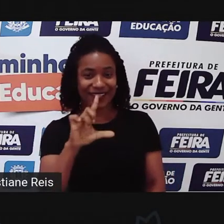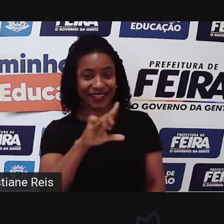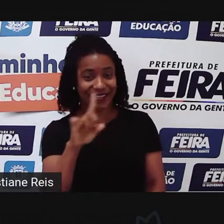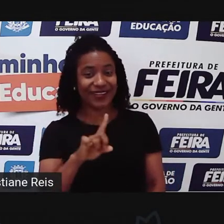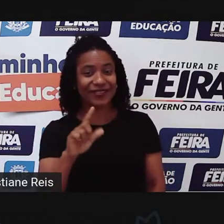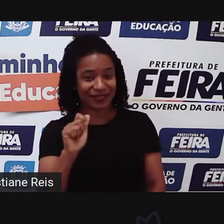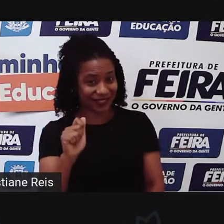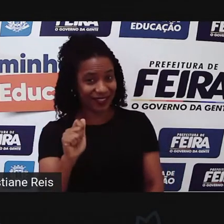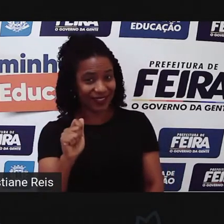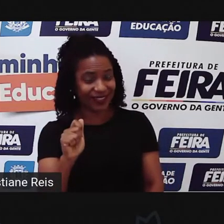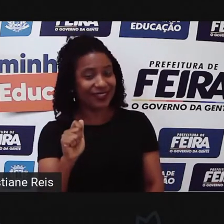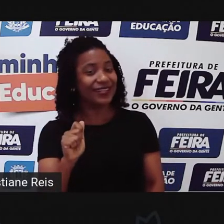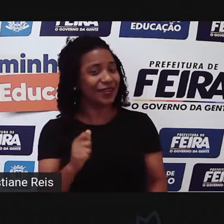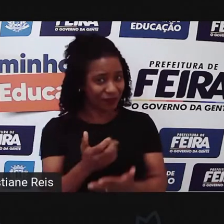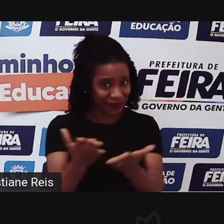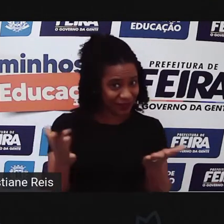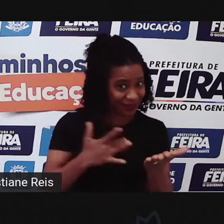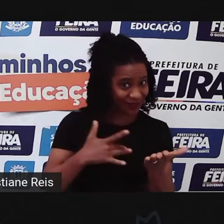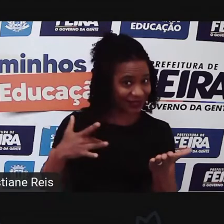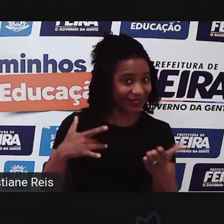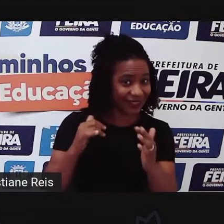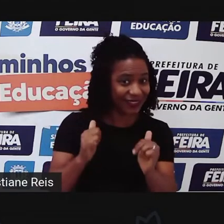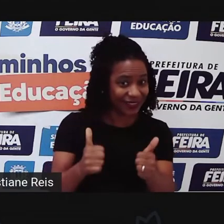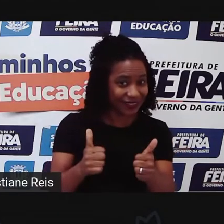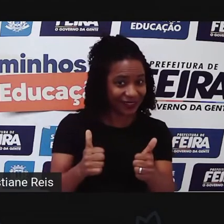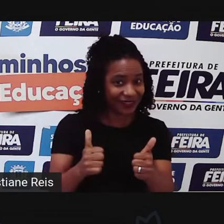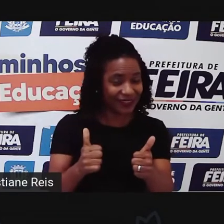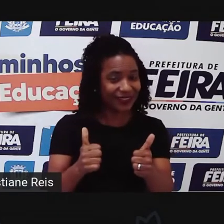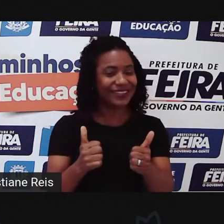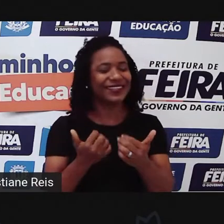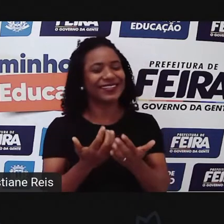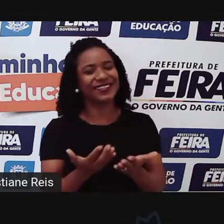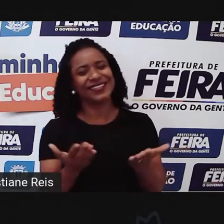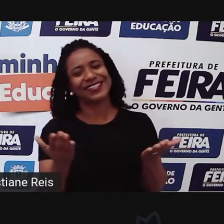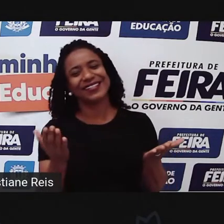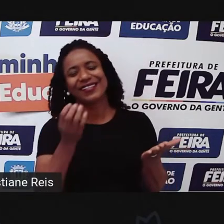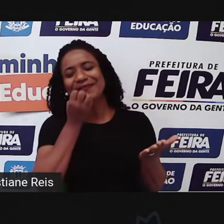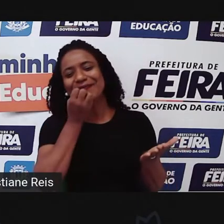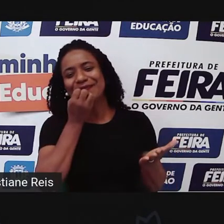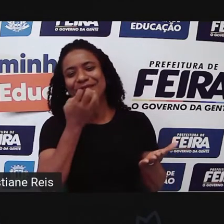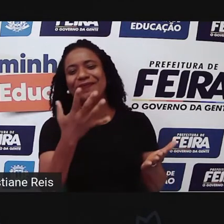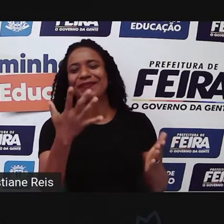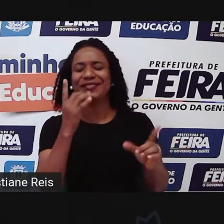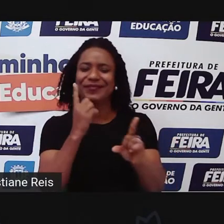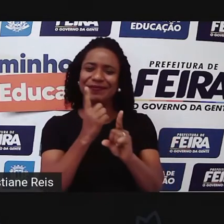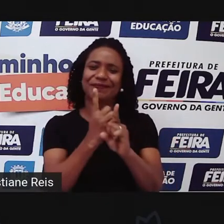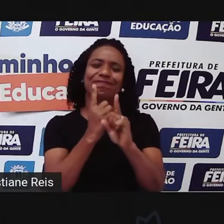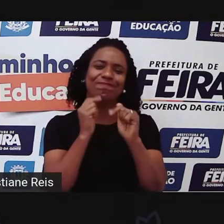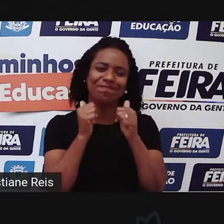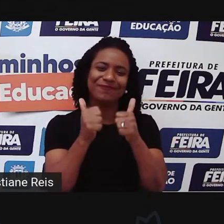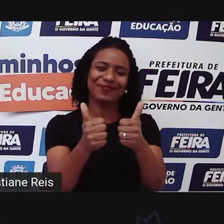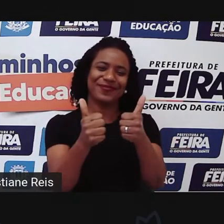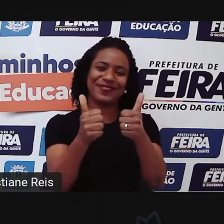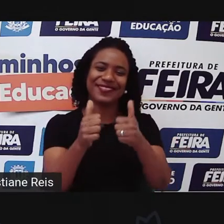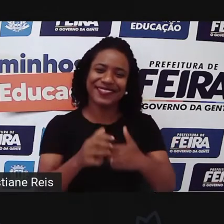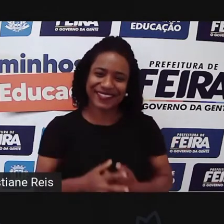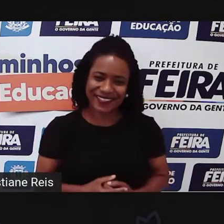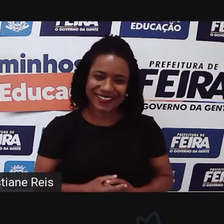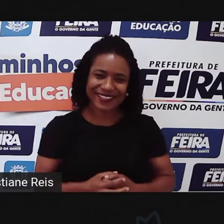vocês estão? Eu espero que vocês estejam muito bem.